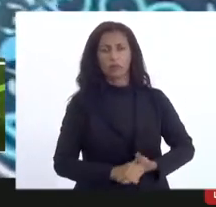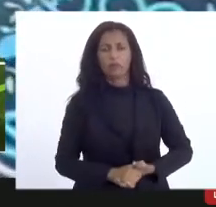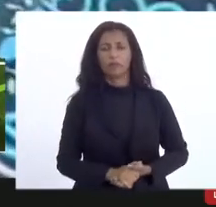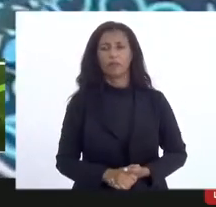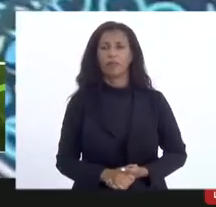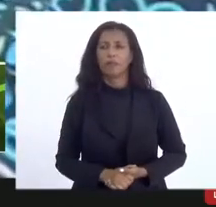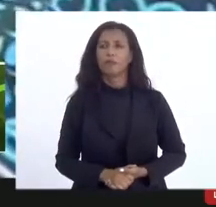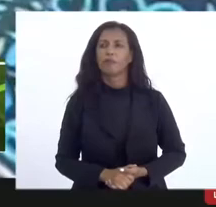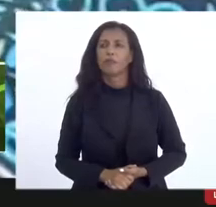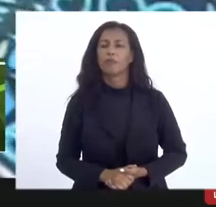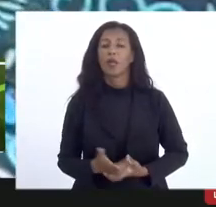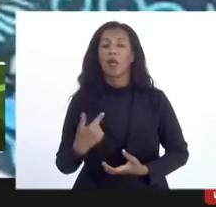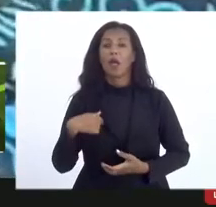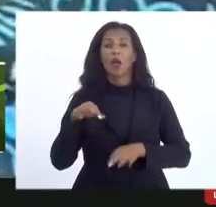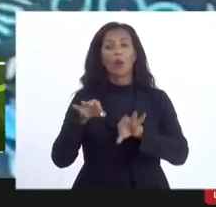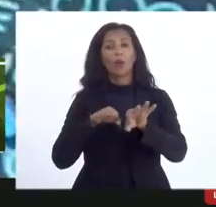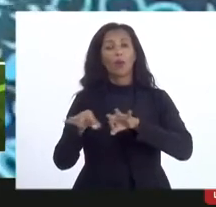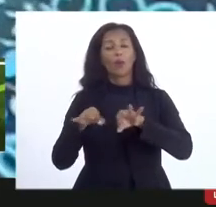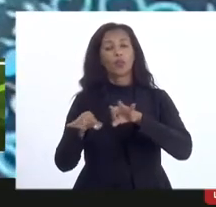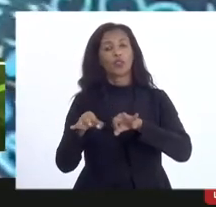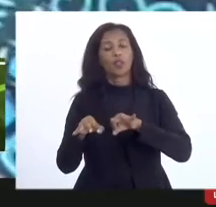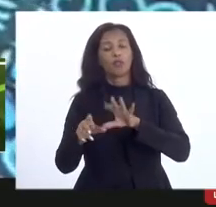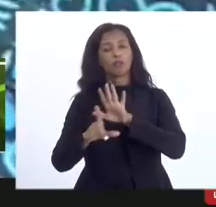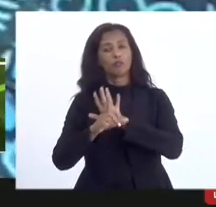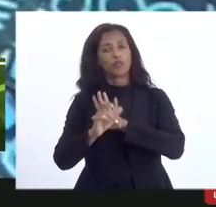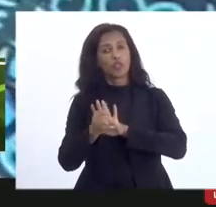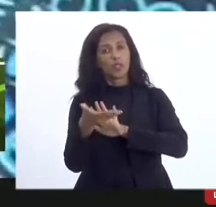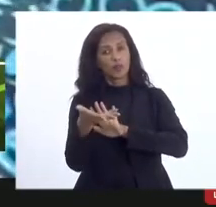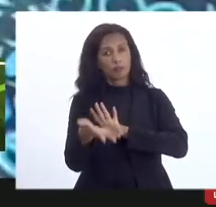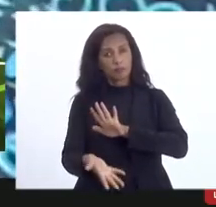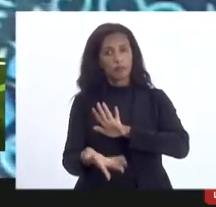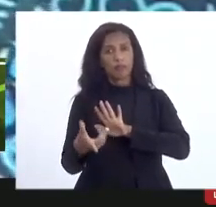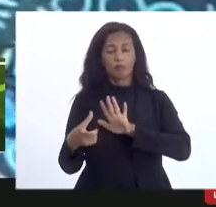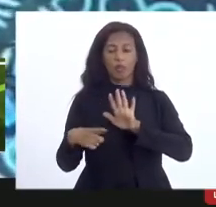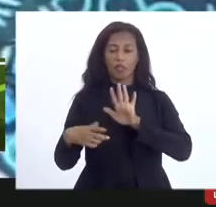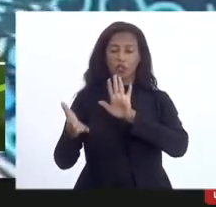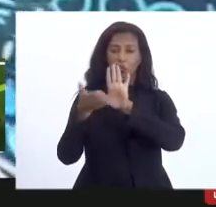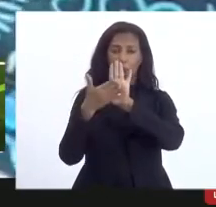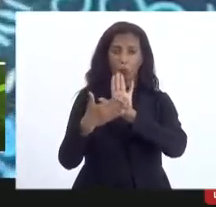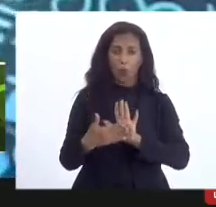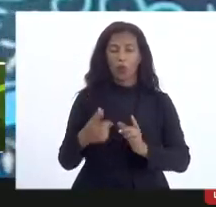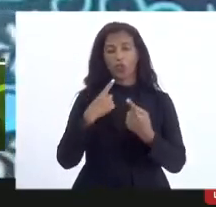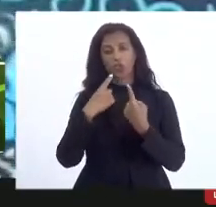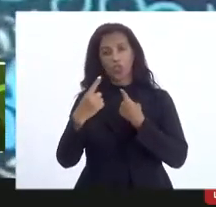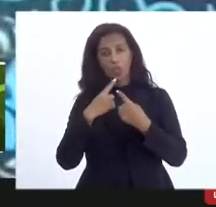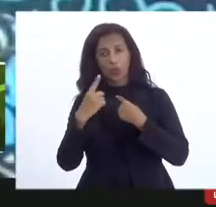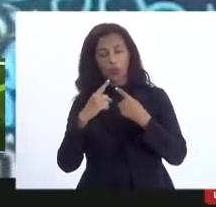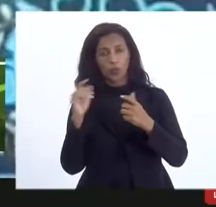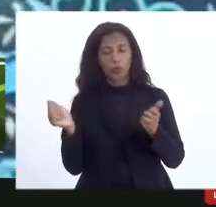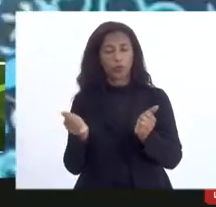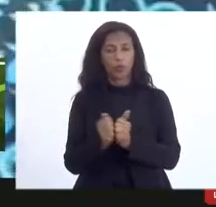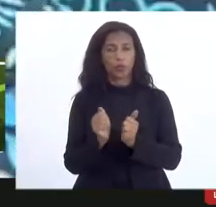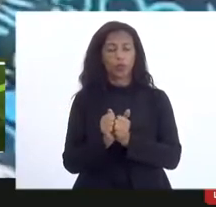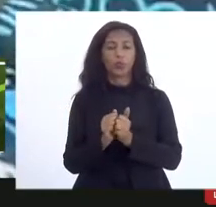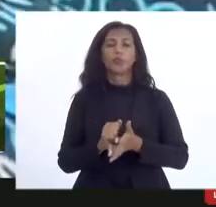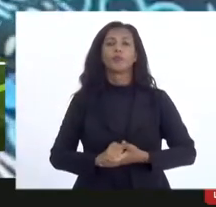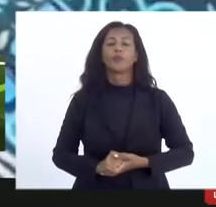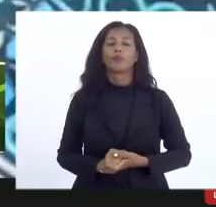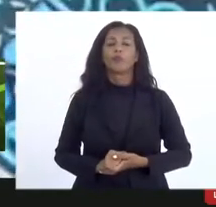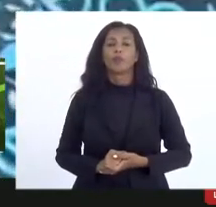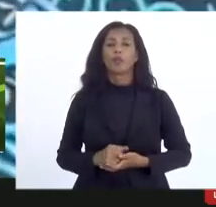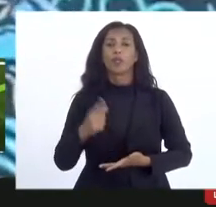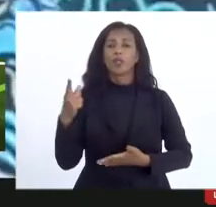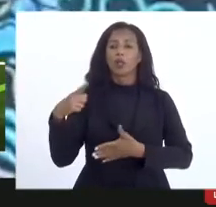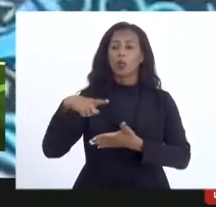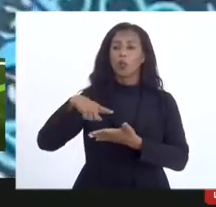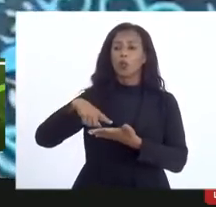tange ao projeto de lei em si a gente está propondo aqui dialogando com a rede dos pontos por exemplo que o